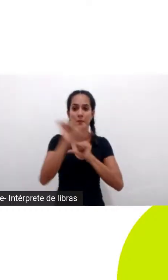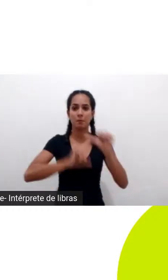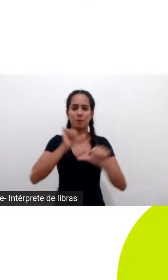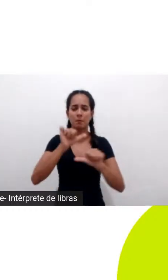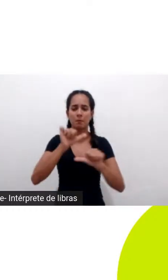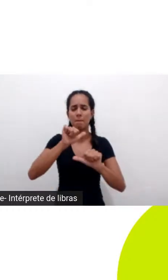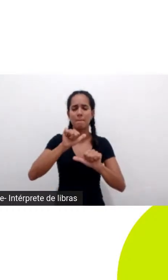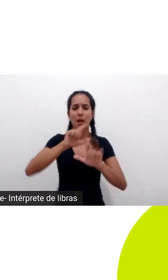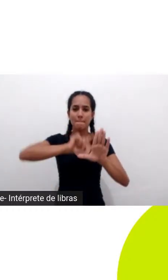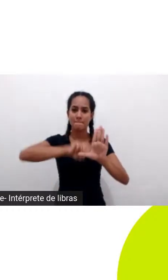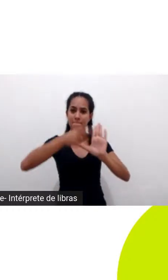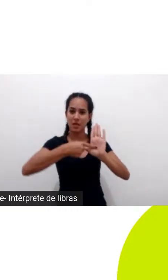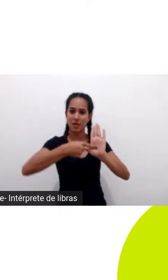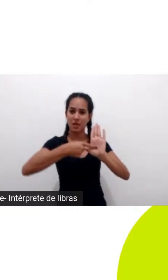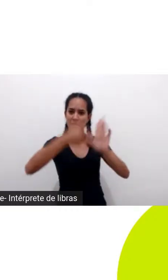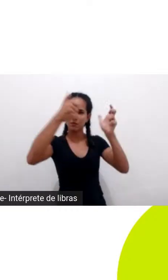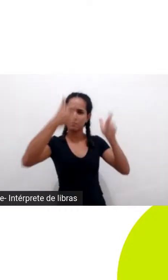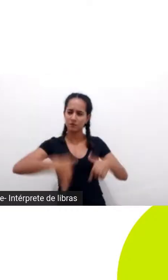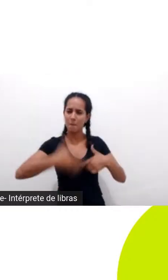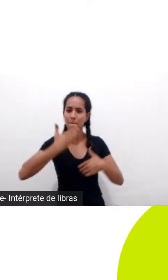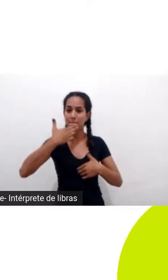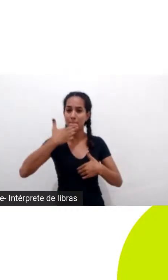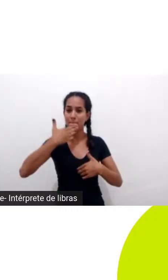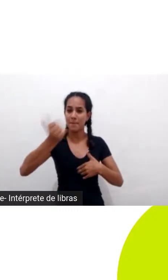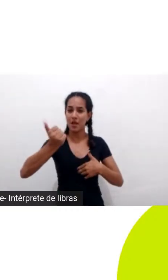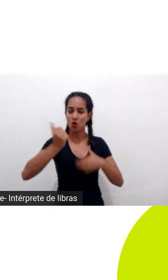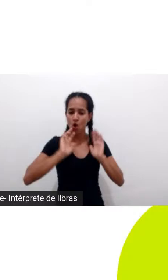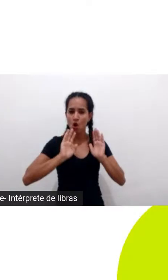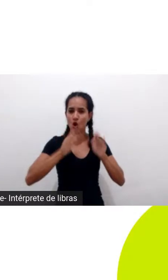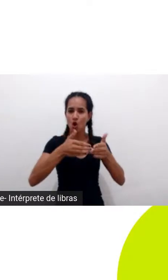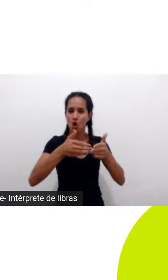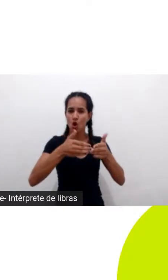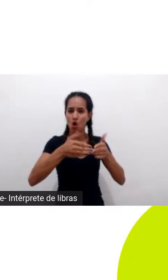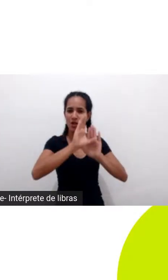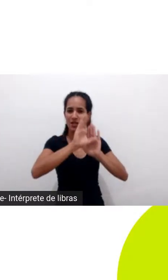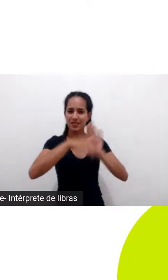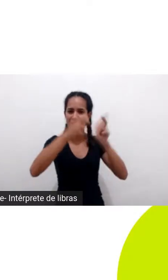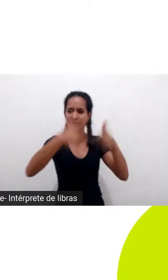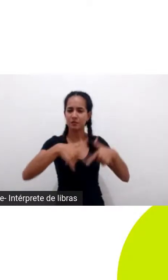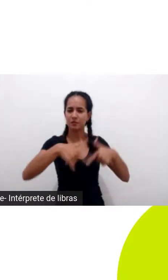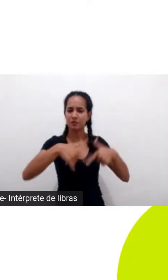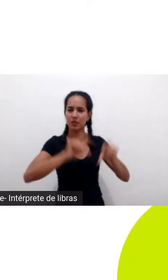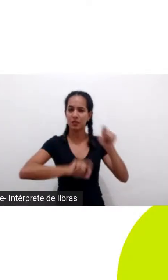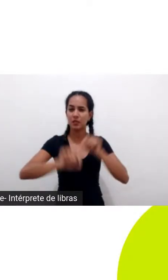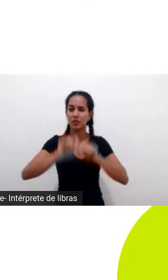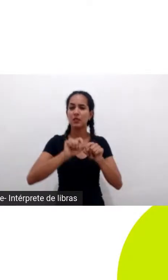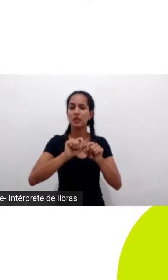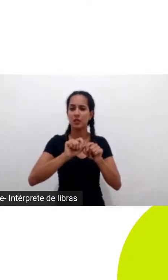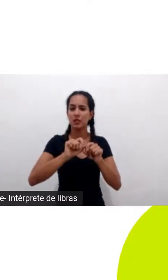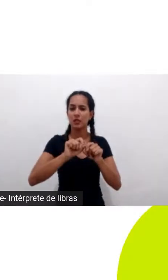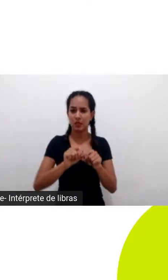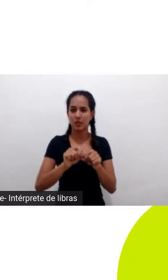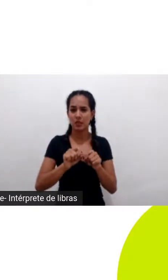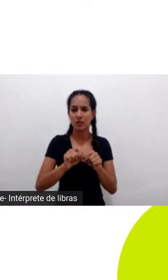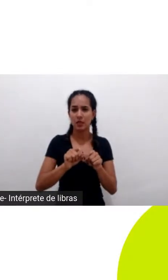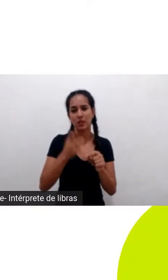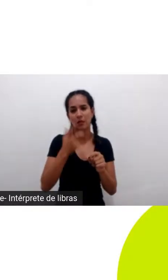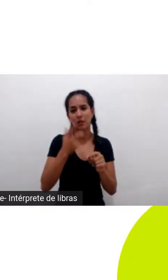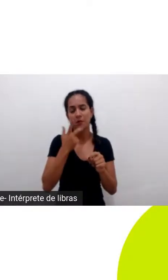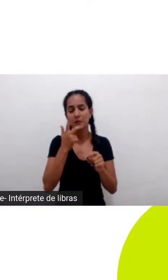esse fenômeno que está acontecendo no nosso planeta causado pelo ser humano é a de um grande irlandês num bar